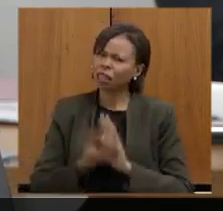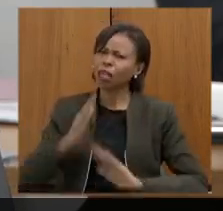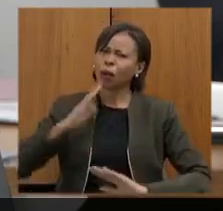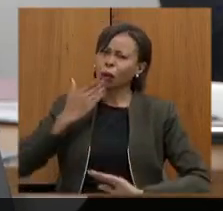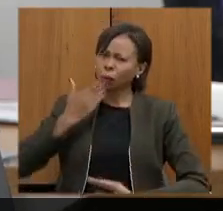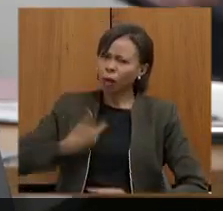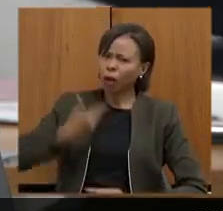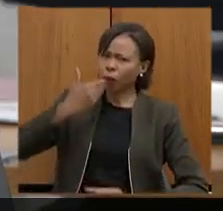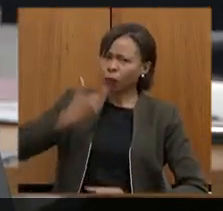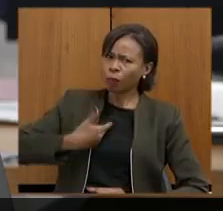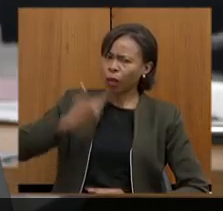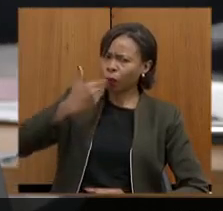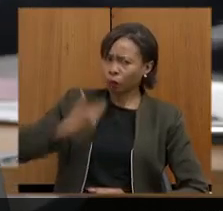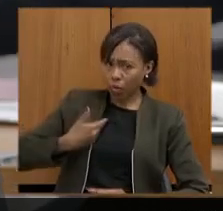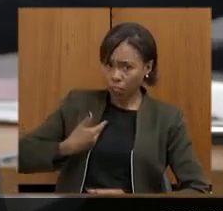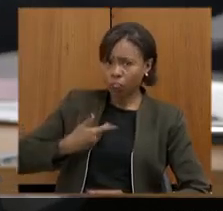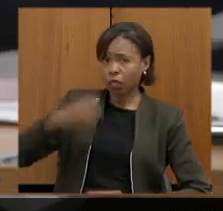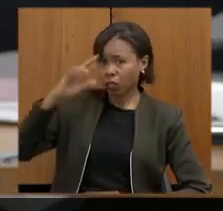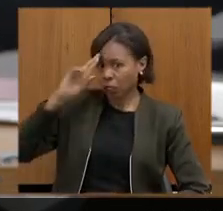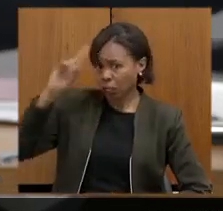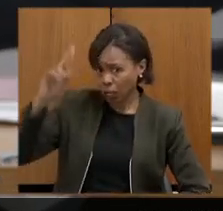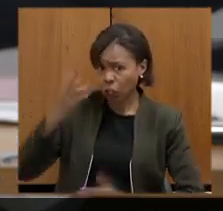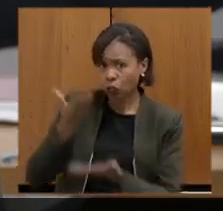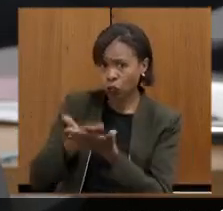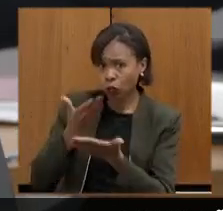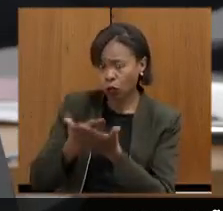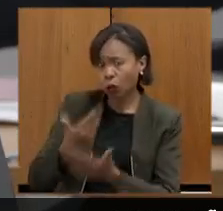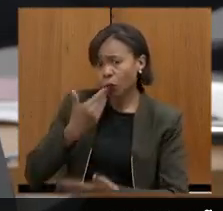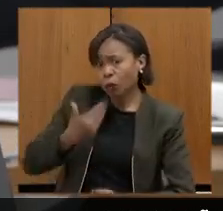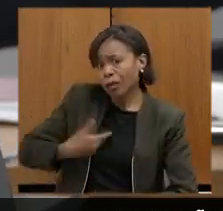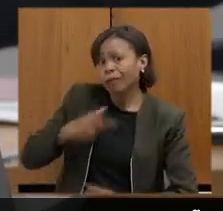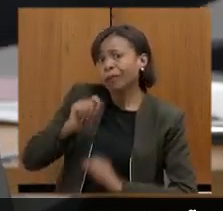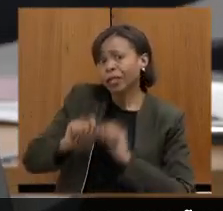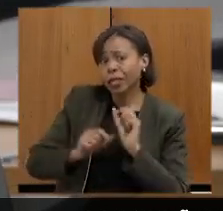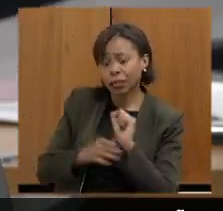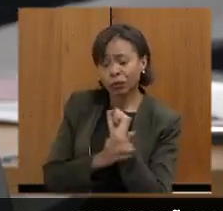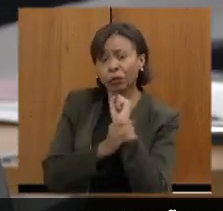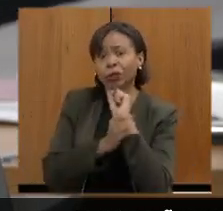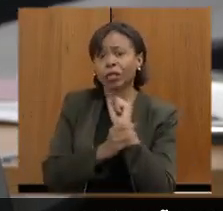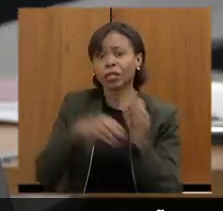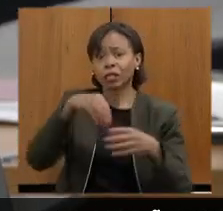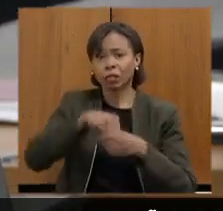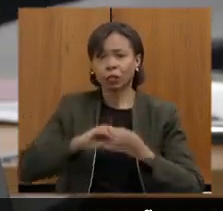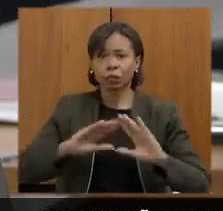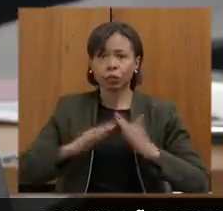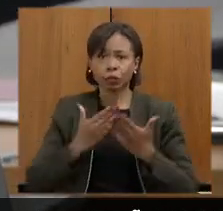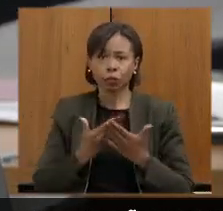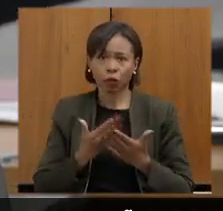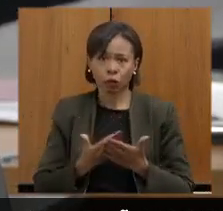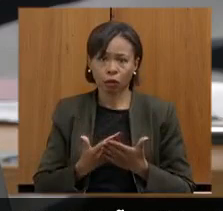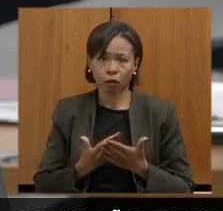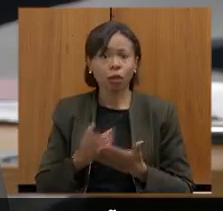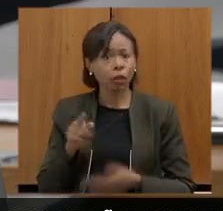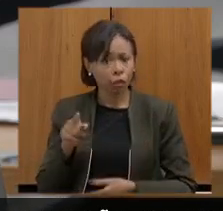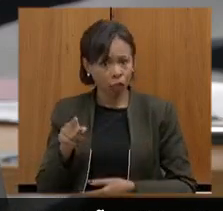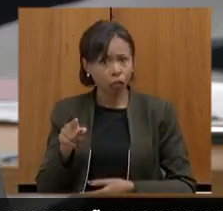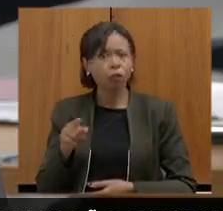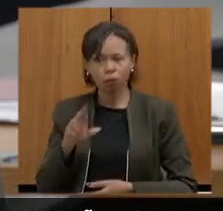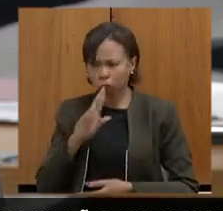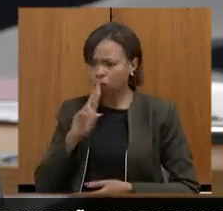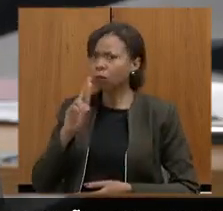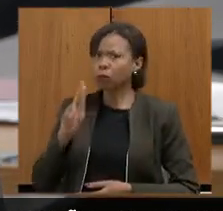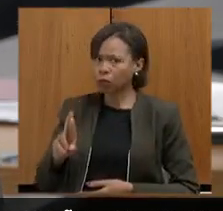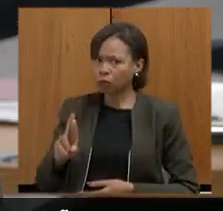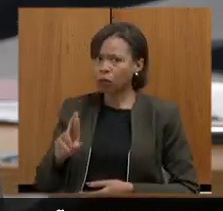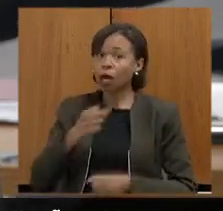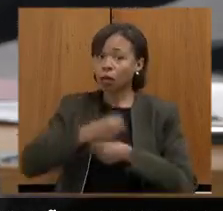solicitações de gestores escolares relacionadas à questão da segurança nas escolas. E eles estão sendo ouvidos. A partir